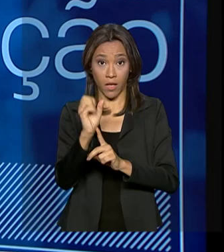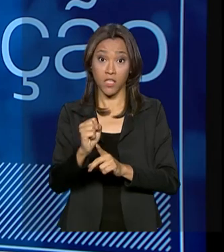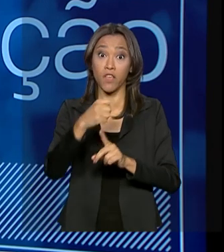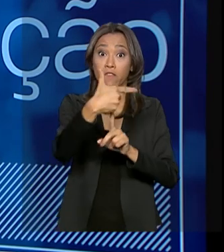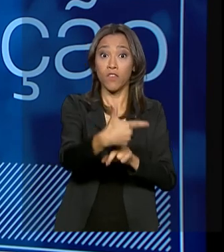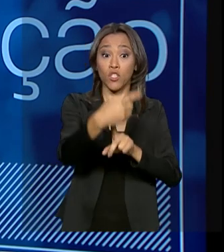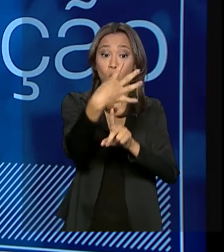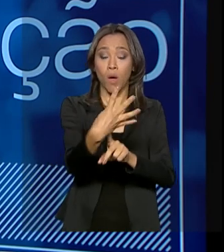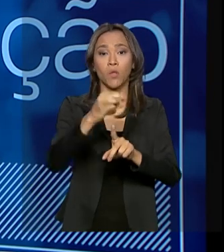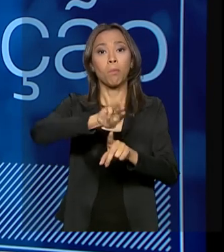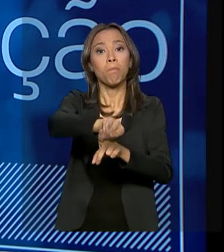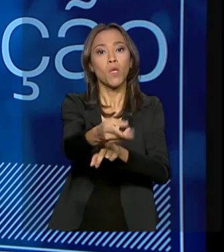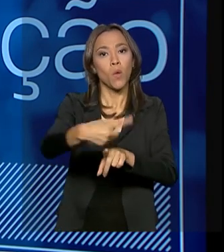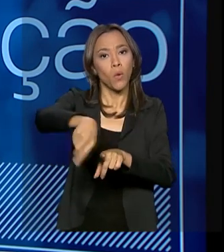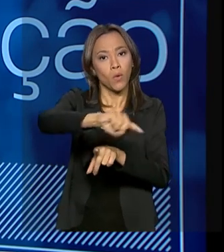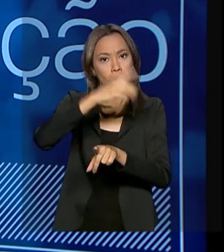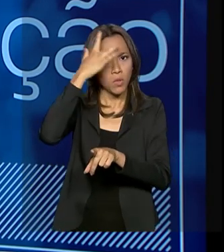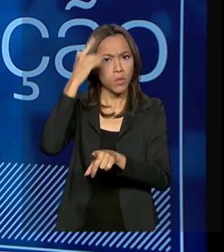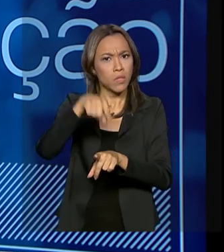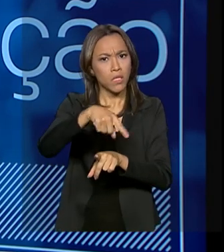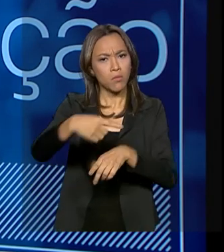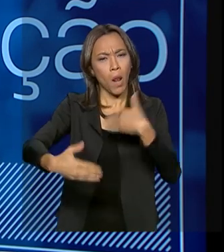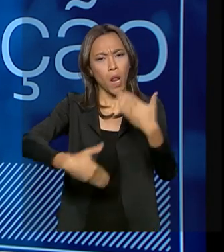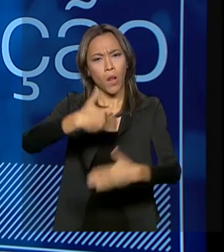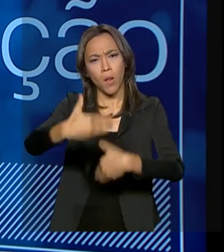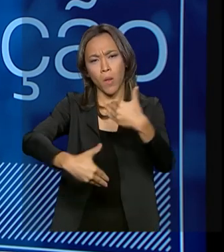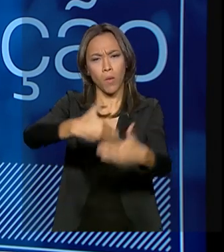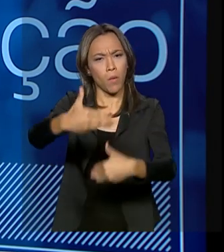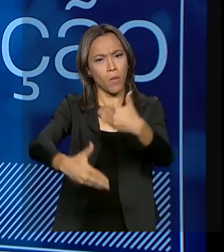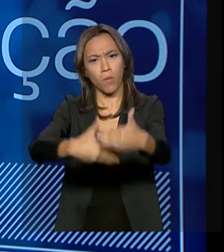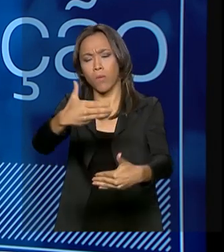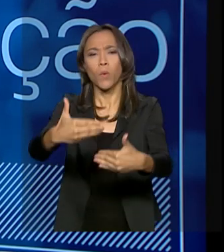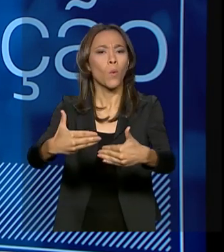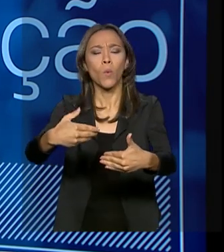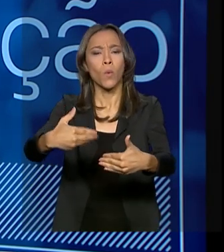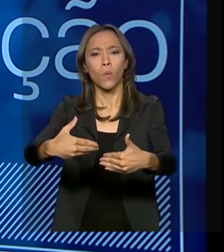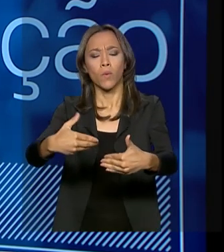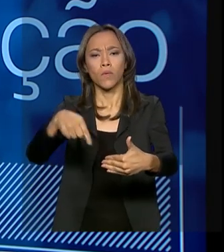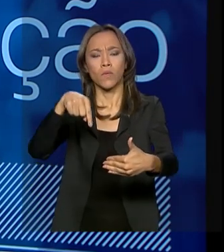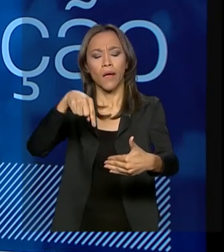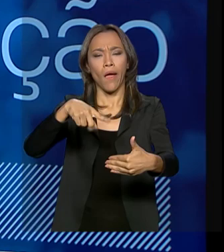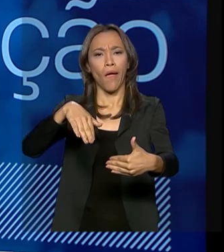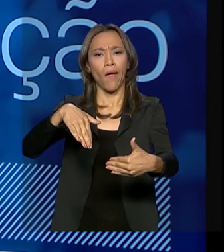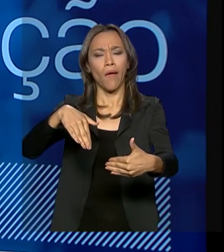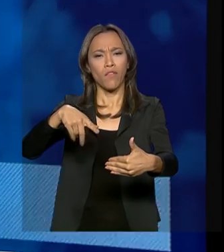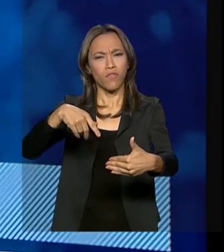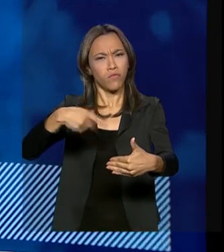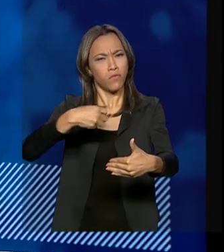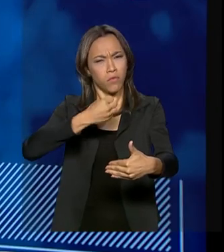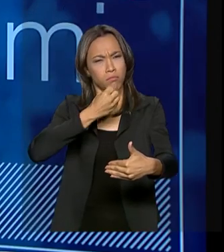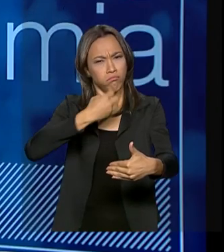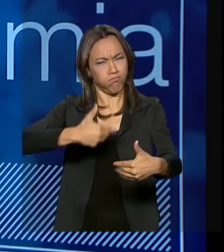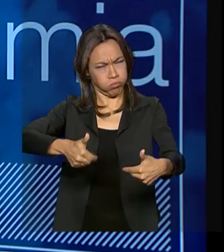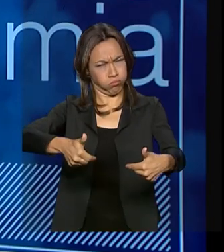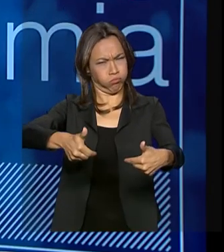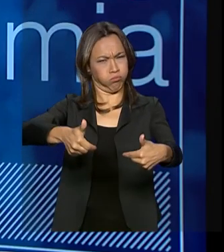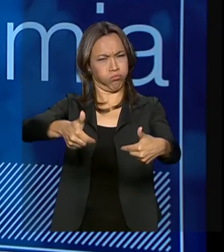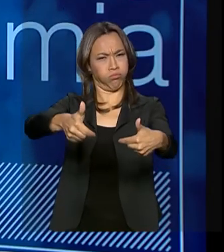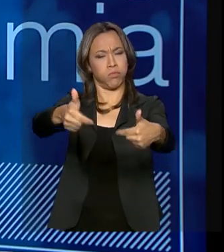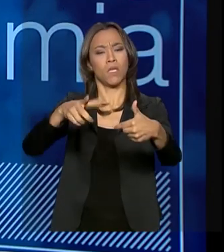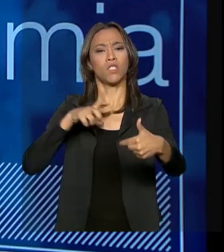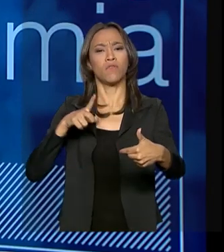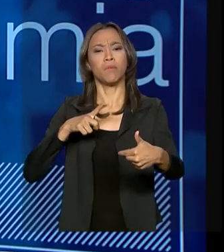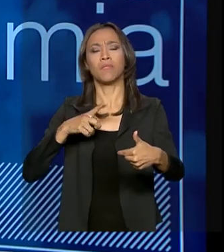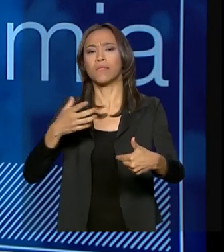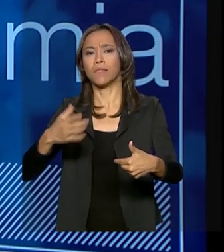milhões de pessoas e gerou um pouco de... foi muito intenso. Tivemos que abrir